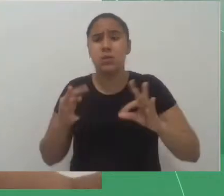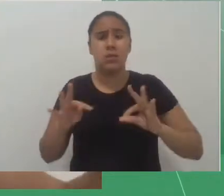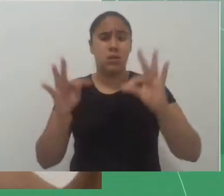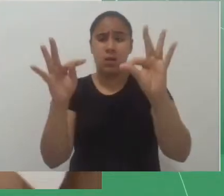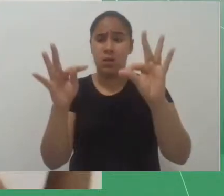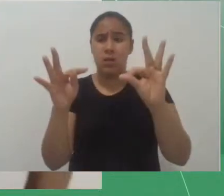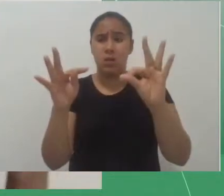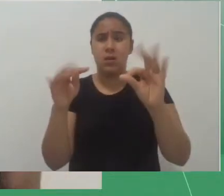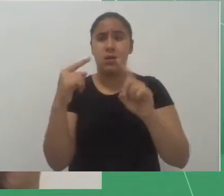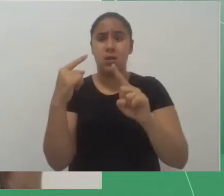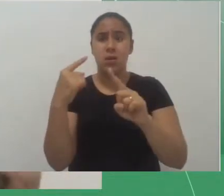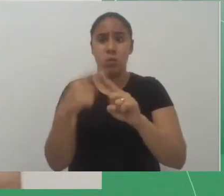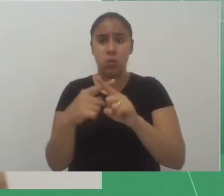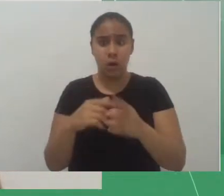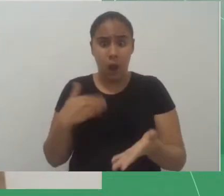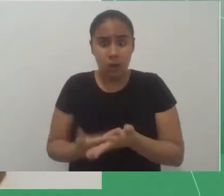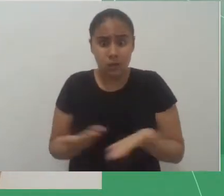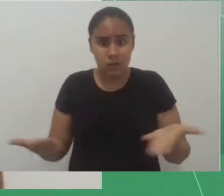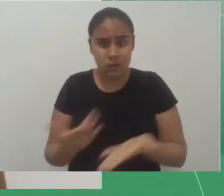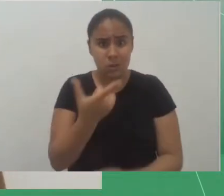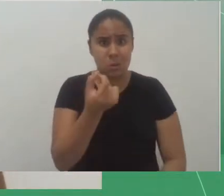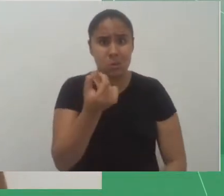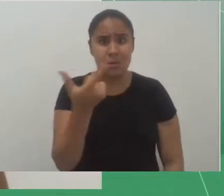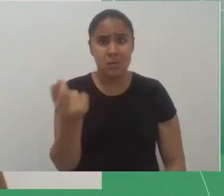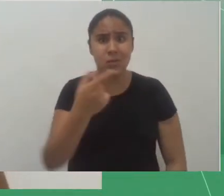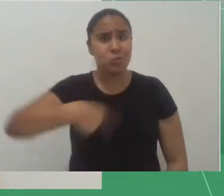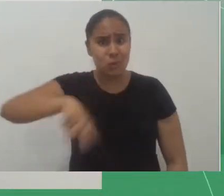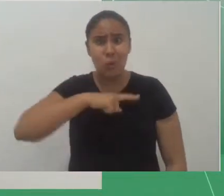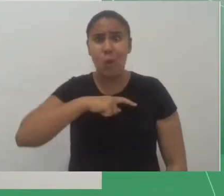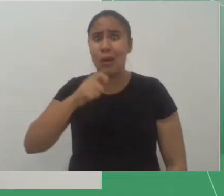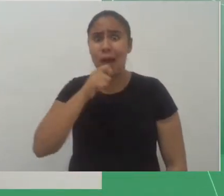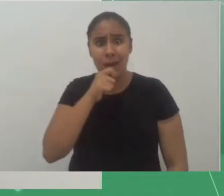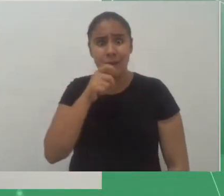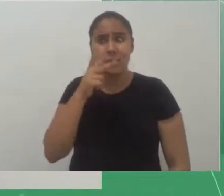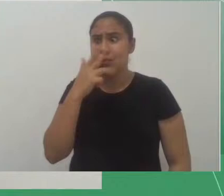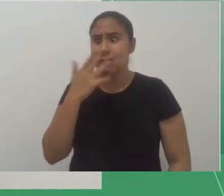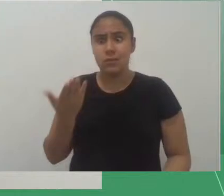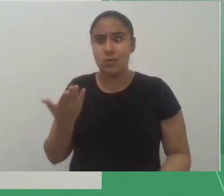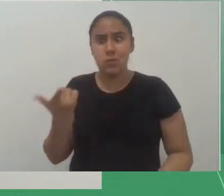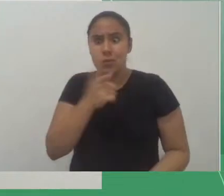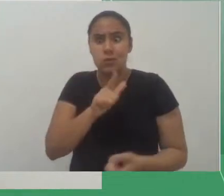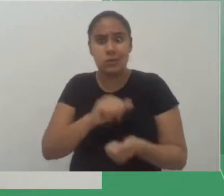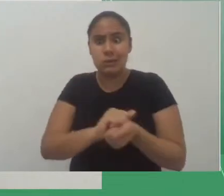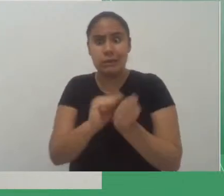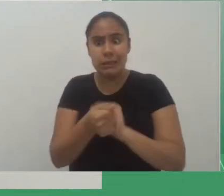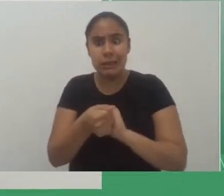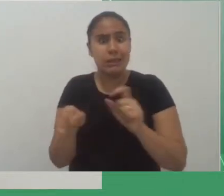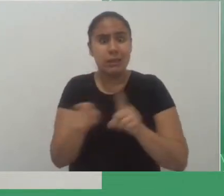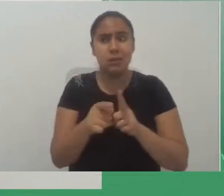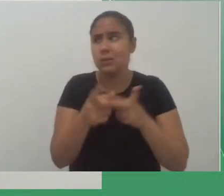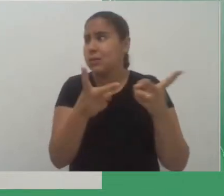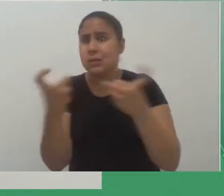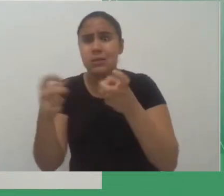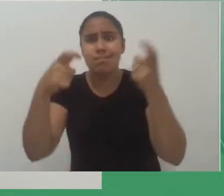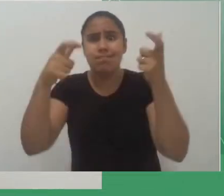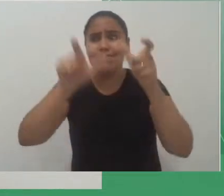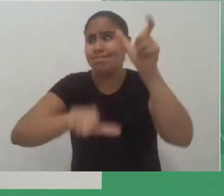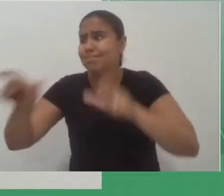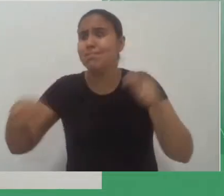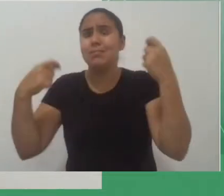surra em 2020 e a gente consegue se deparar ainda mais com a necessidade de acessibilidade